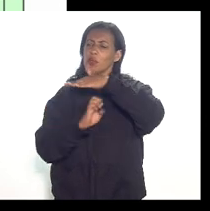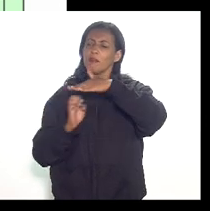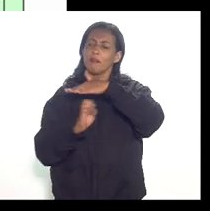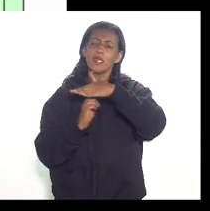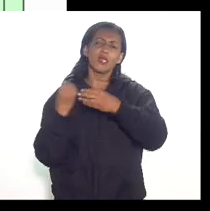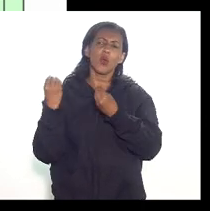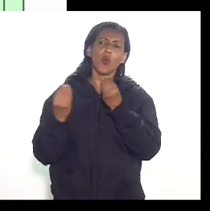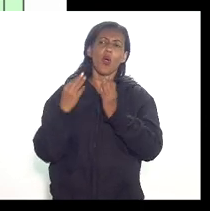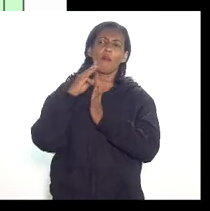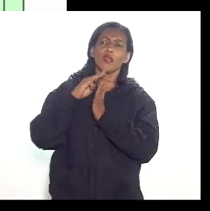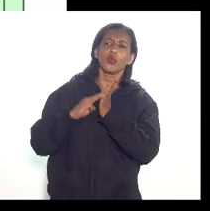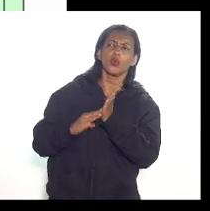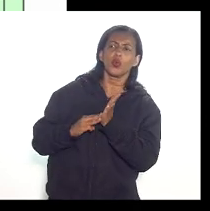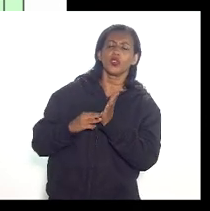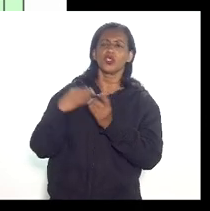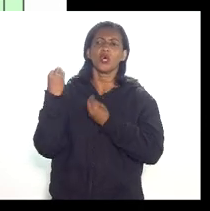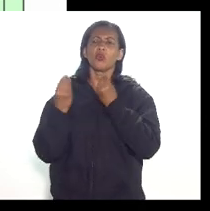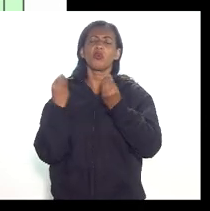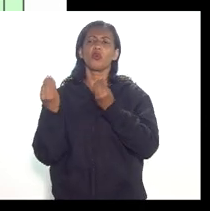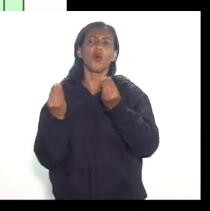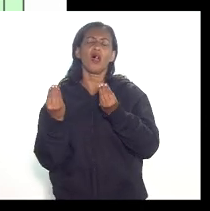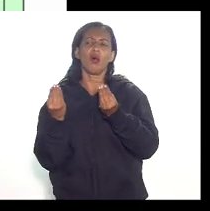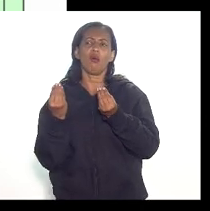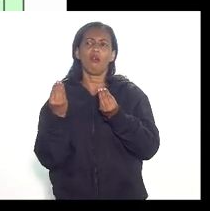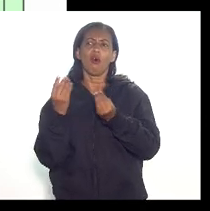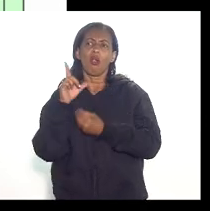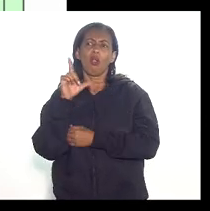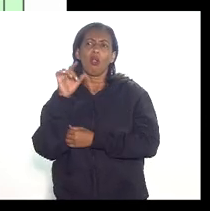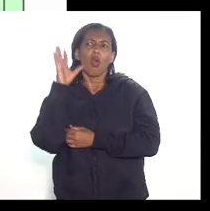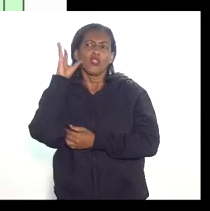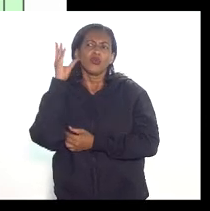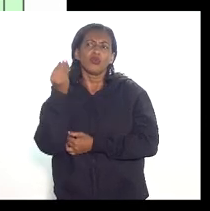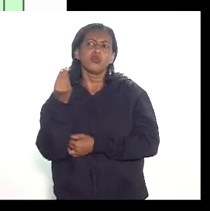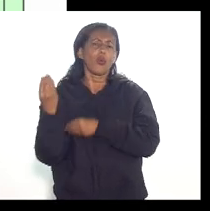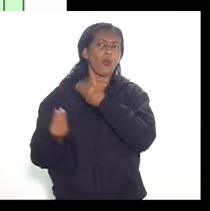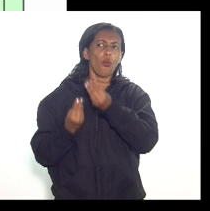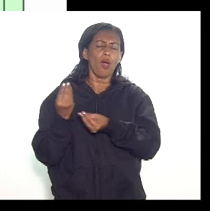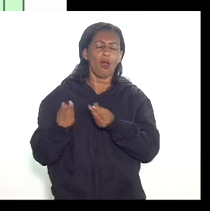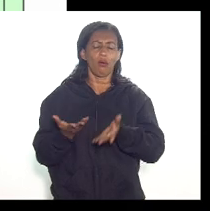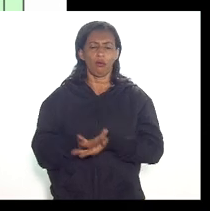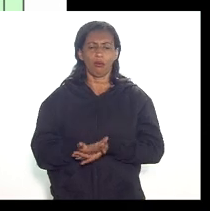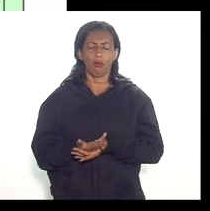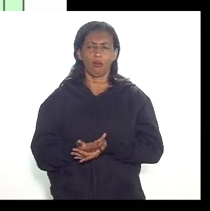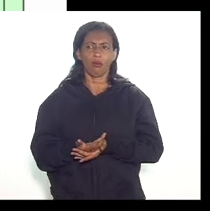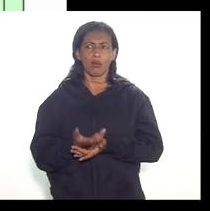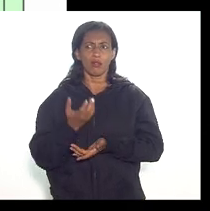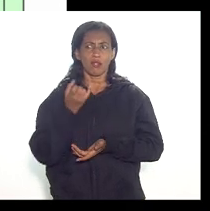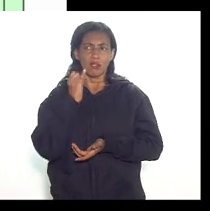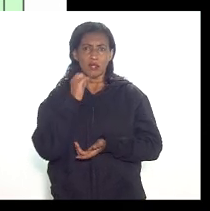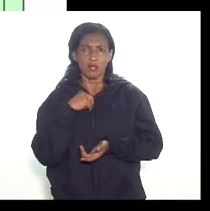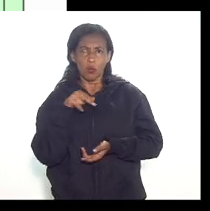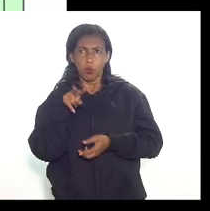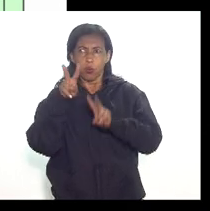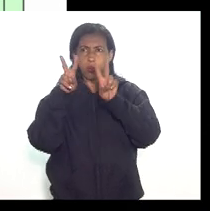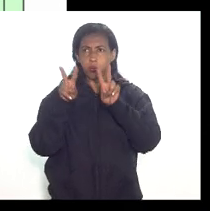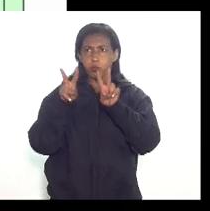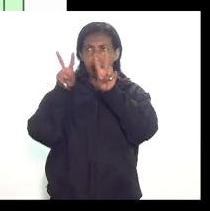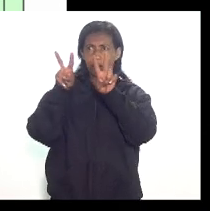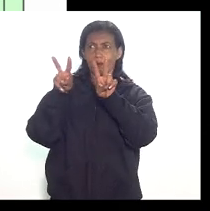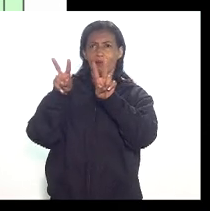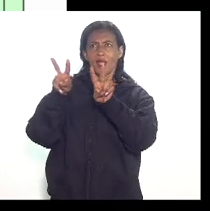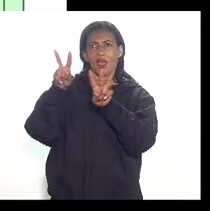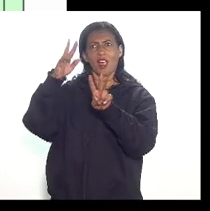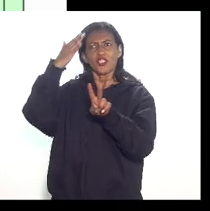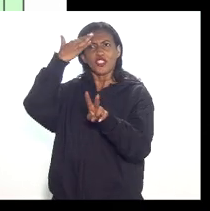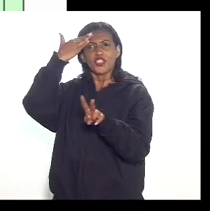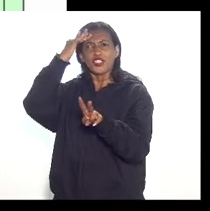a metodologia qual a lógica do sistema porque se nós entendêssemos a lógica do sistema a gente também poderia auditar de cara olha está vendo sistematicamente